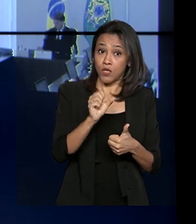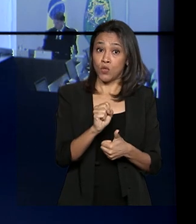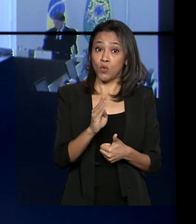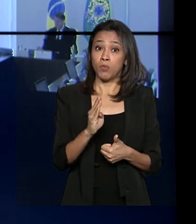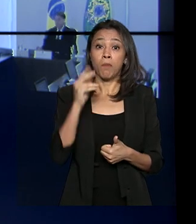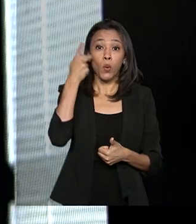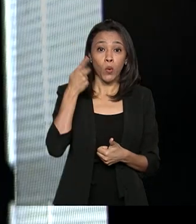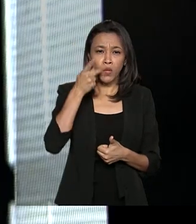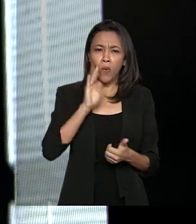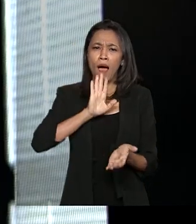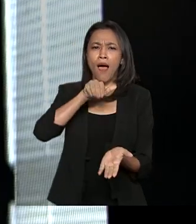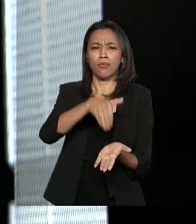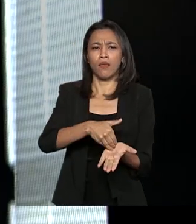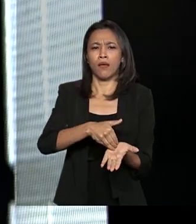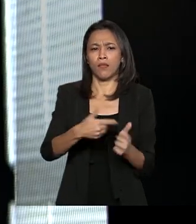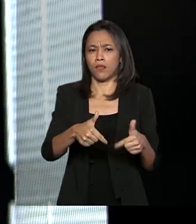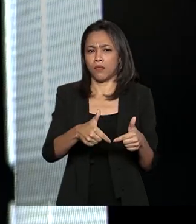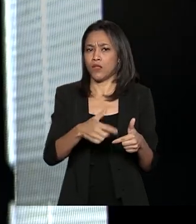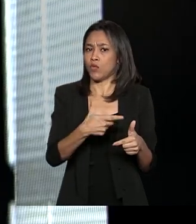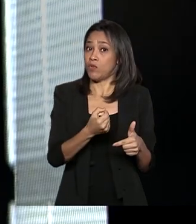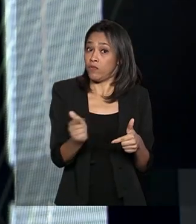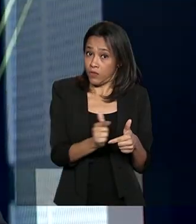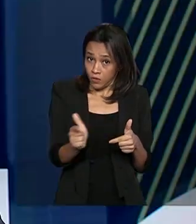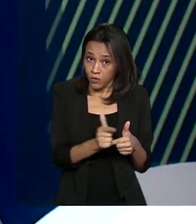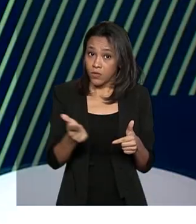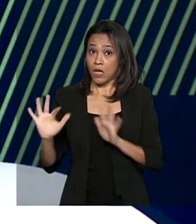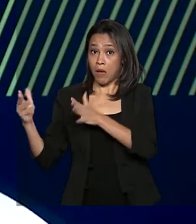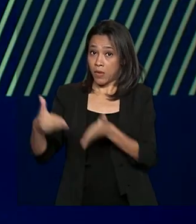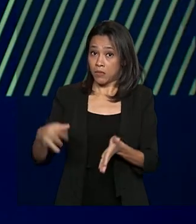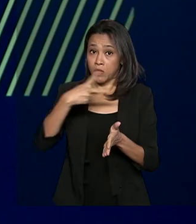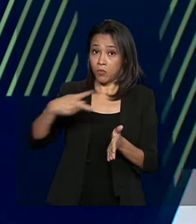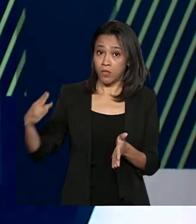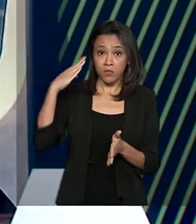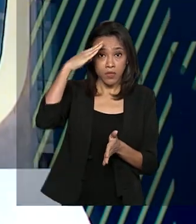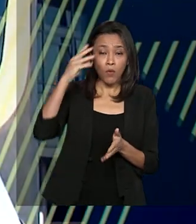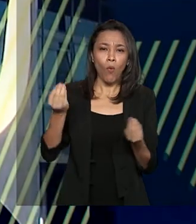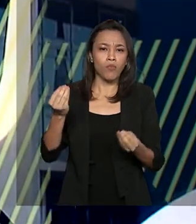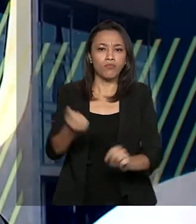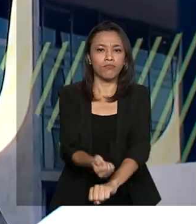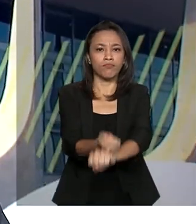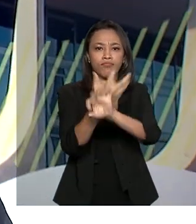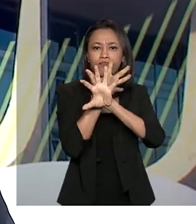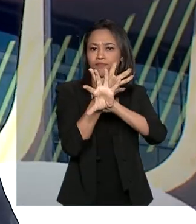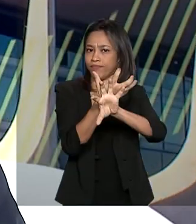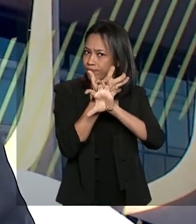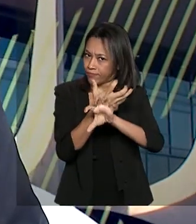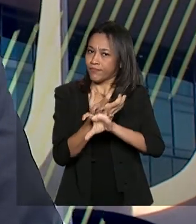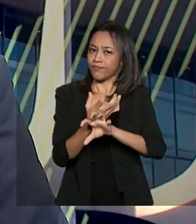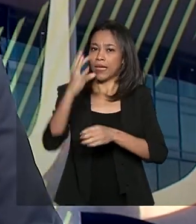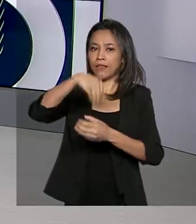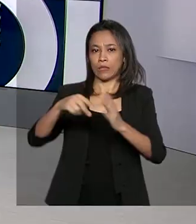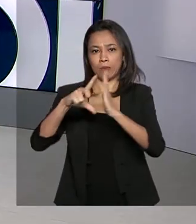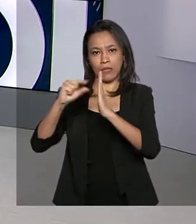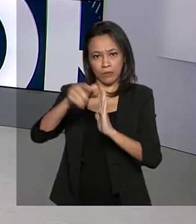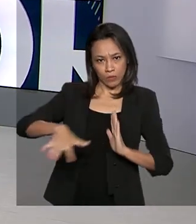função até 2022. A participação do presidente Jair Bolsonaro foi por videoconferência do Palácio do Planalto.